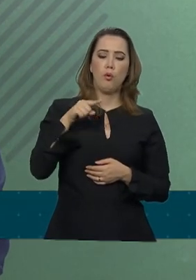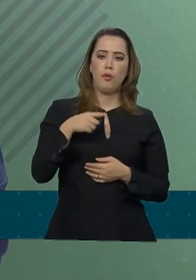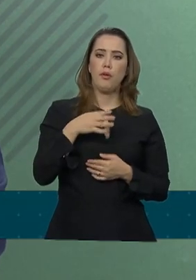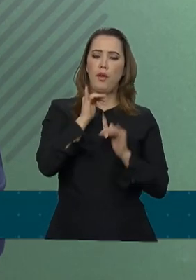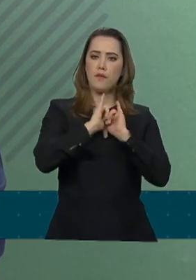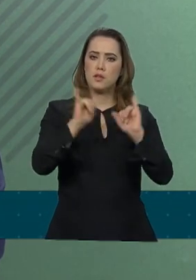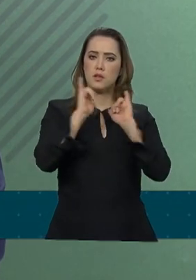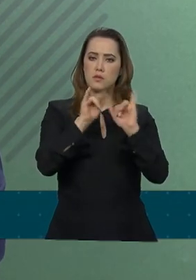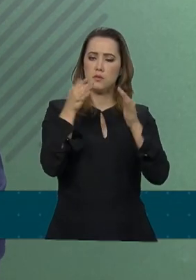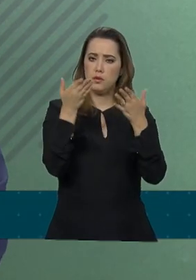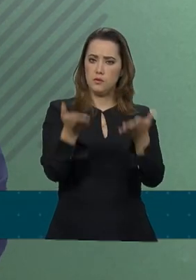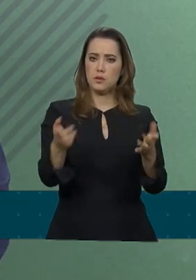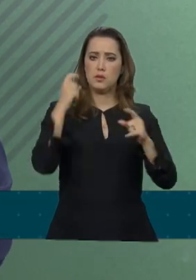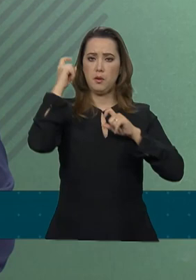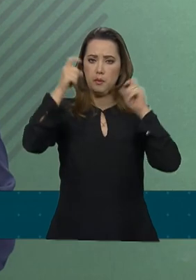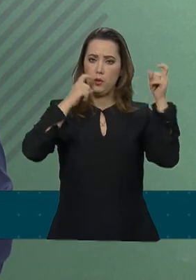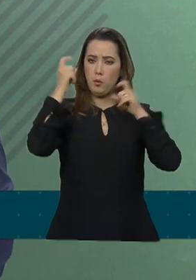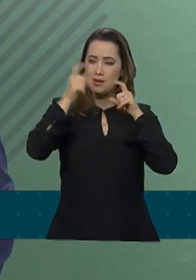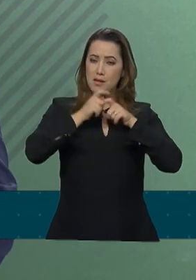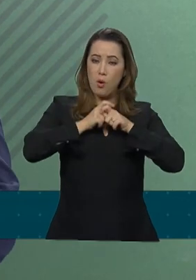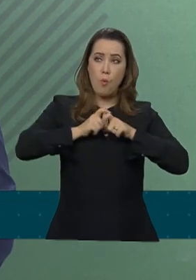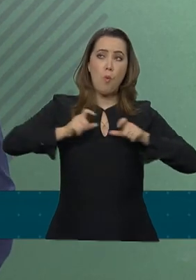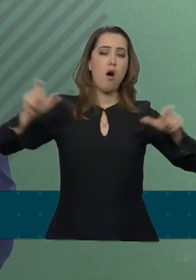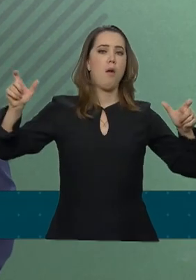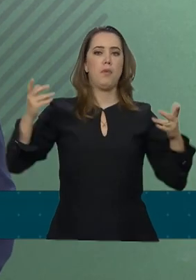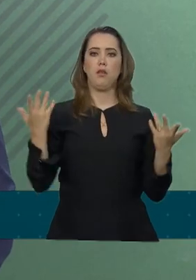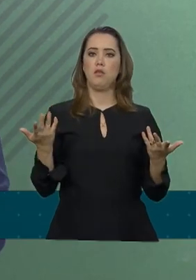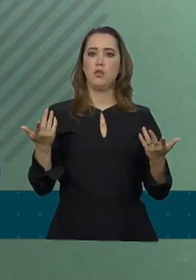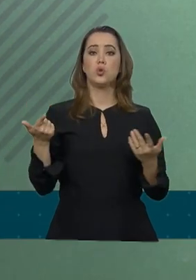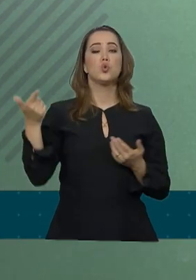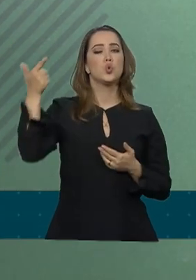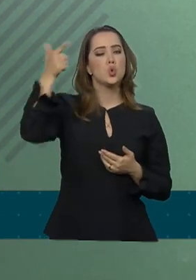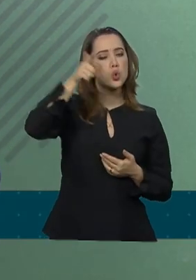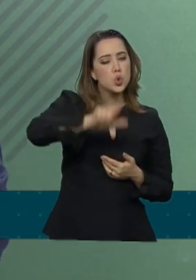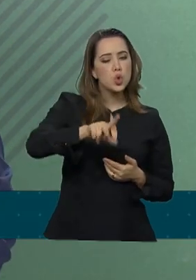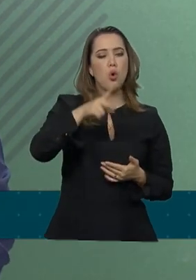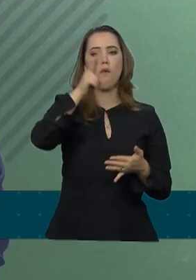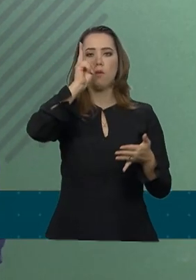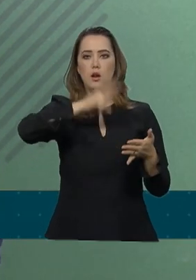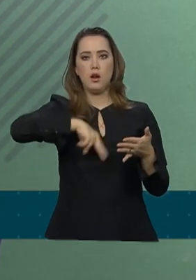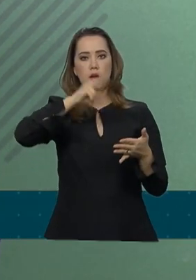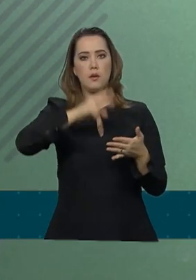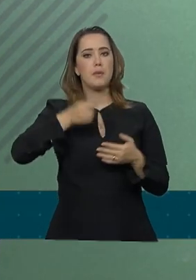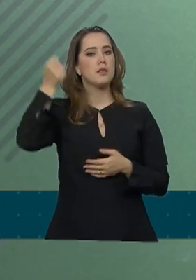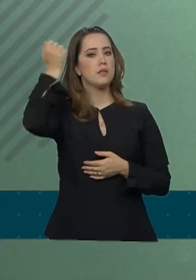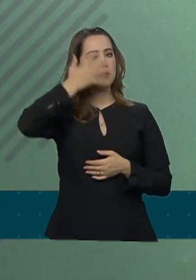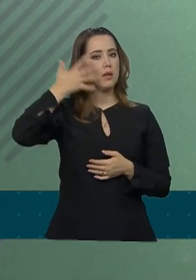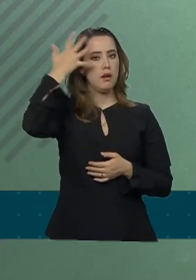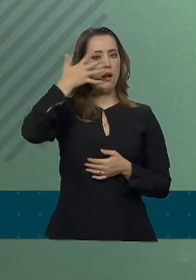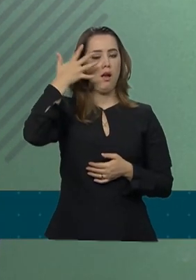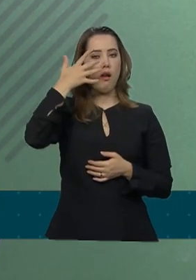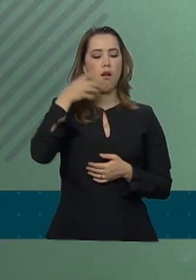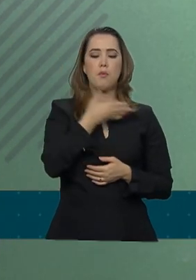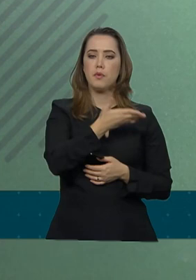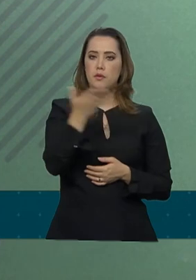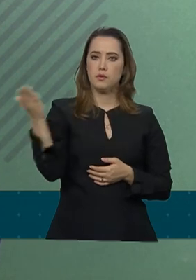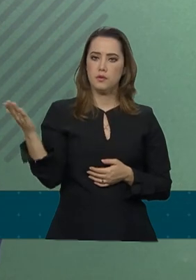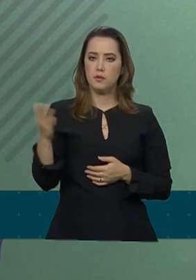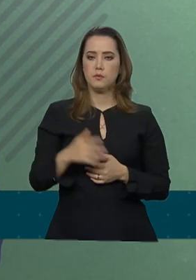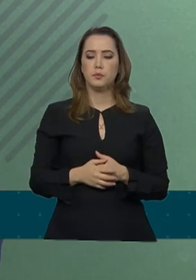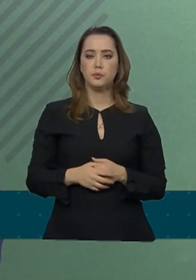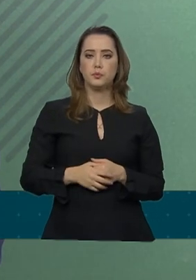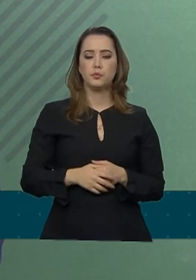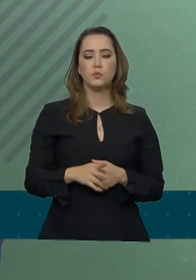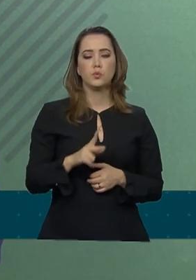vocês a preocupação dele amplo espectro. Então, vou repetir o texto para que fique bem caracterizado o entendimento do presidente.